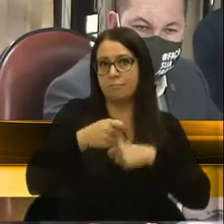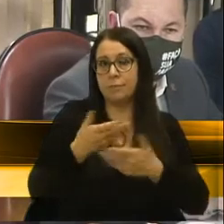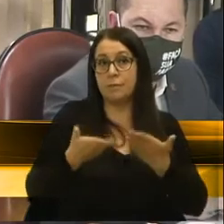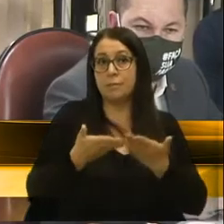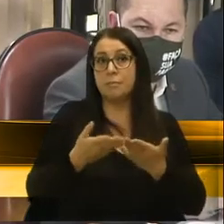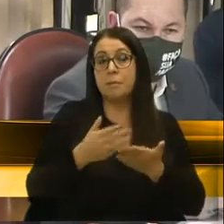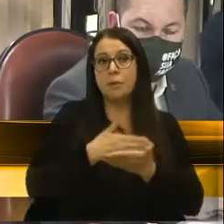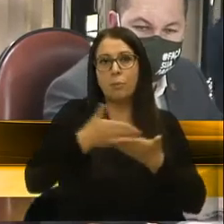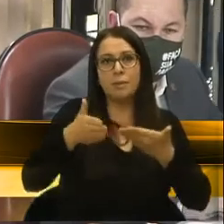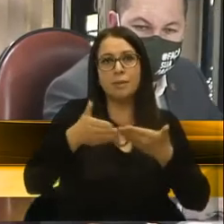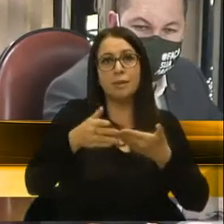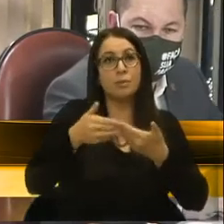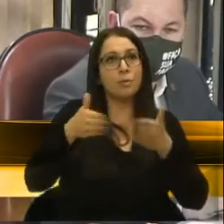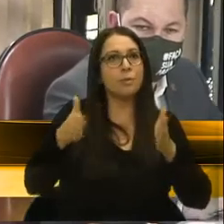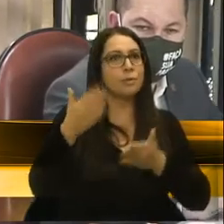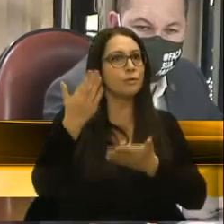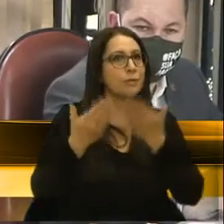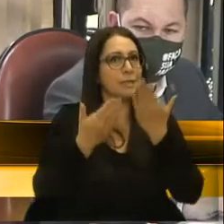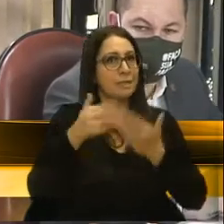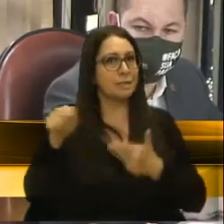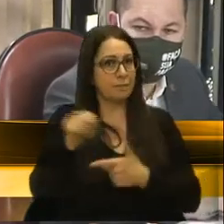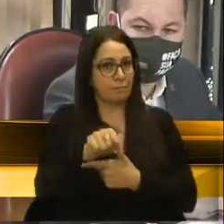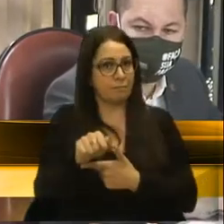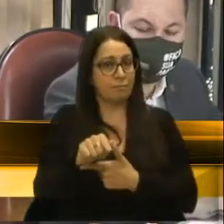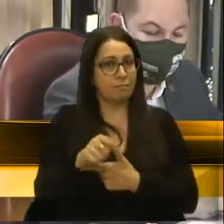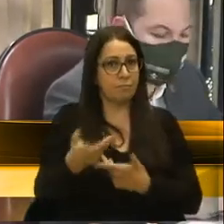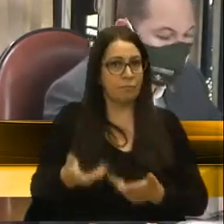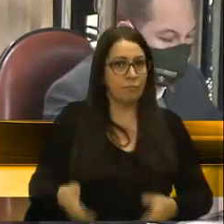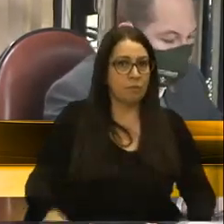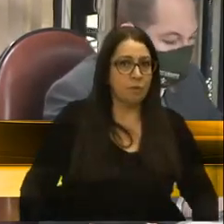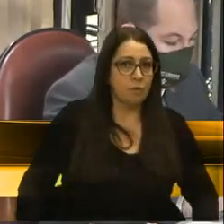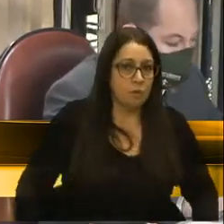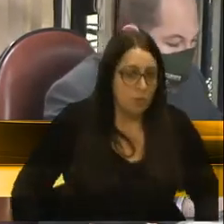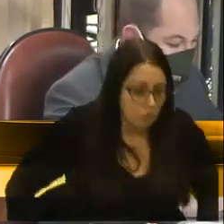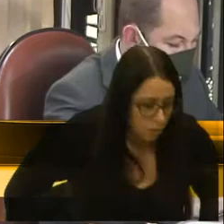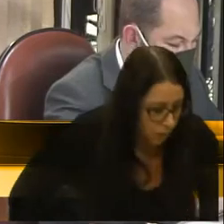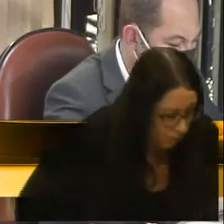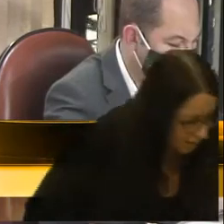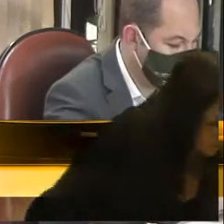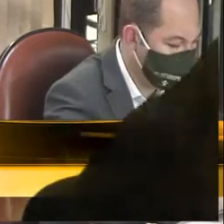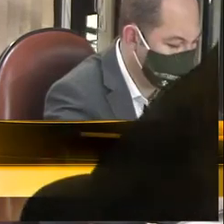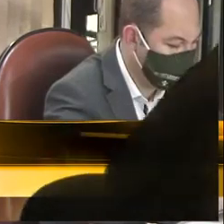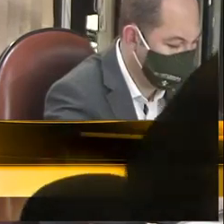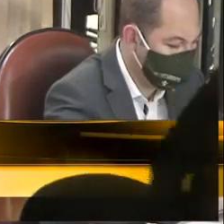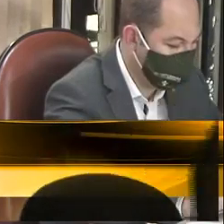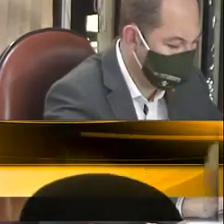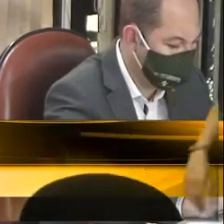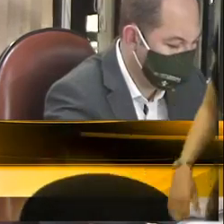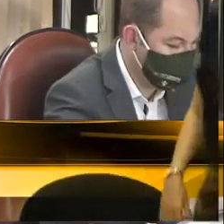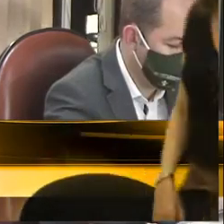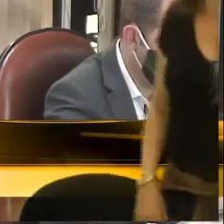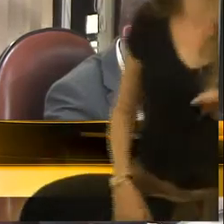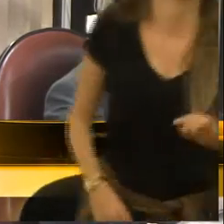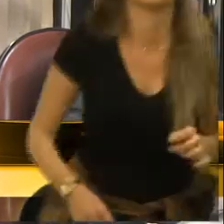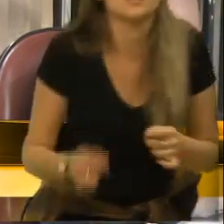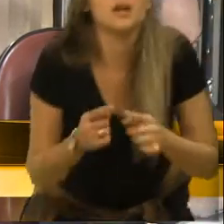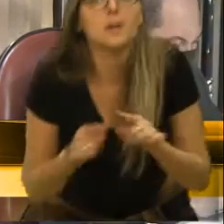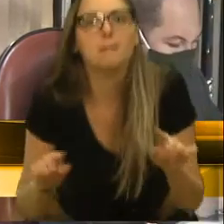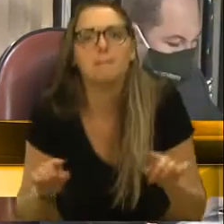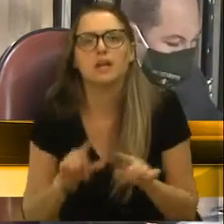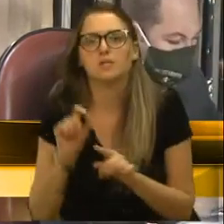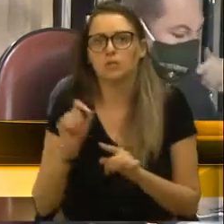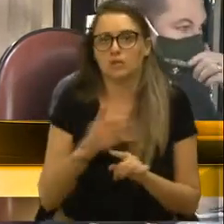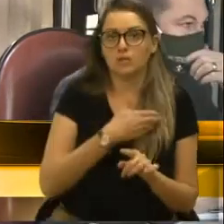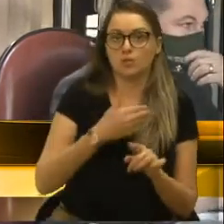processo licitatório. No entanto, o que a gente vê no início desse ano, o governo que